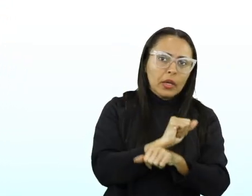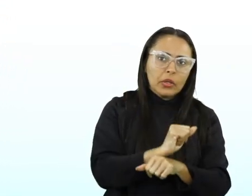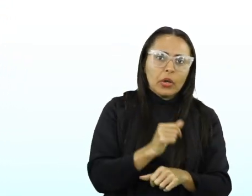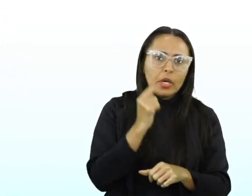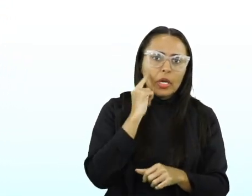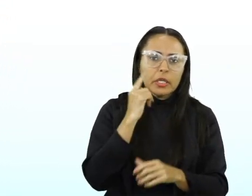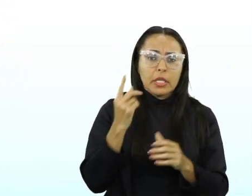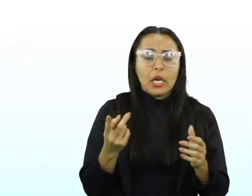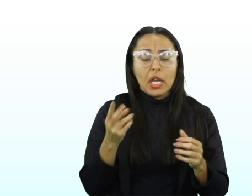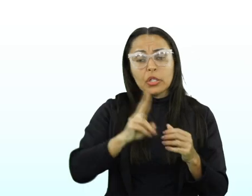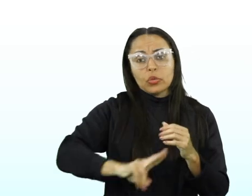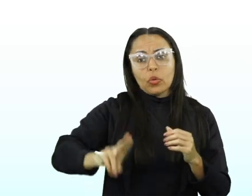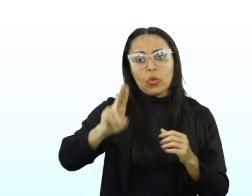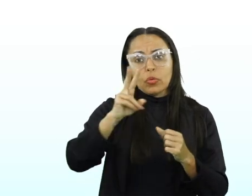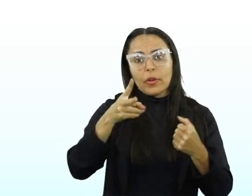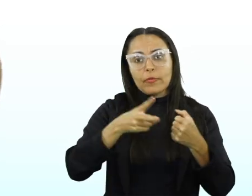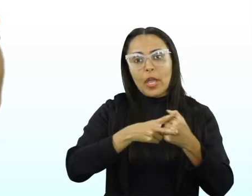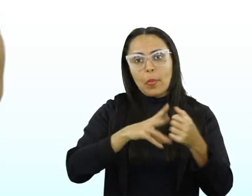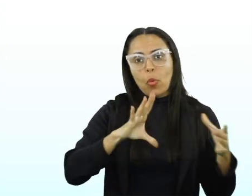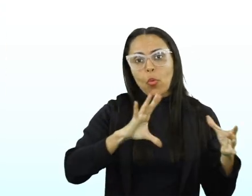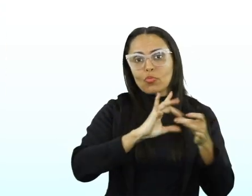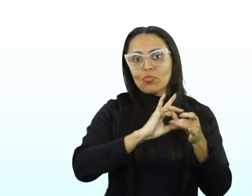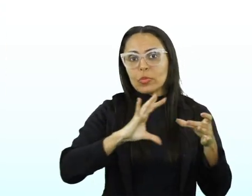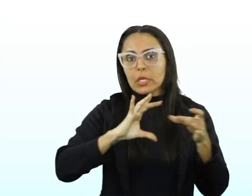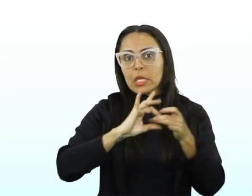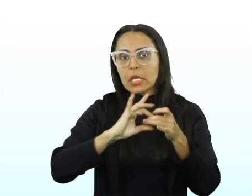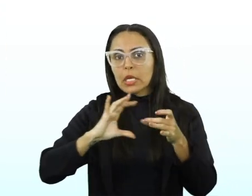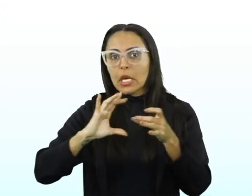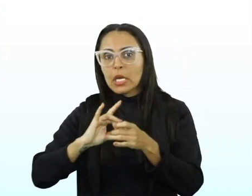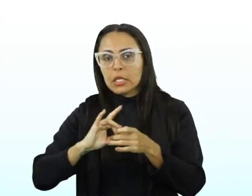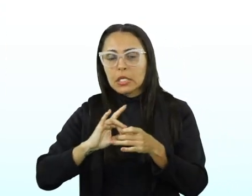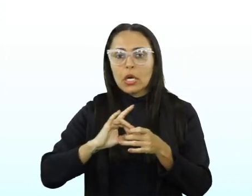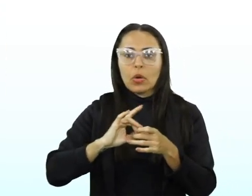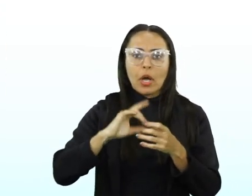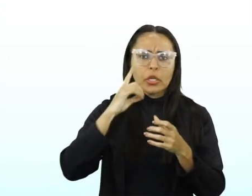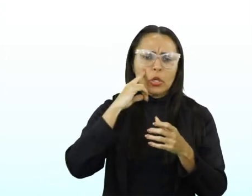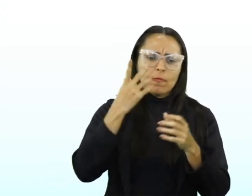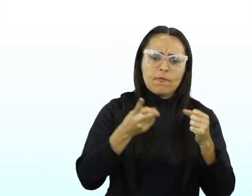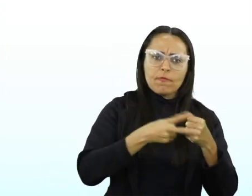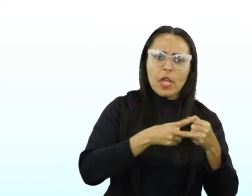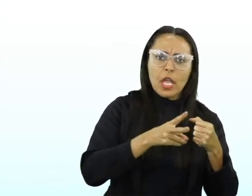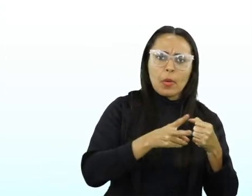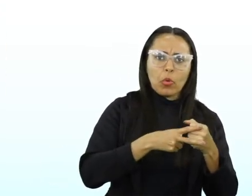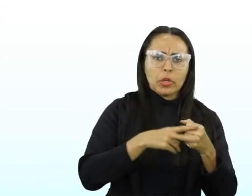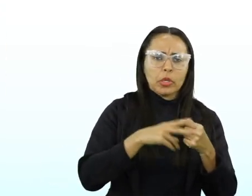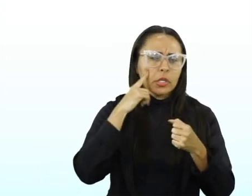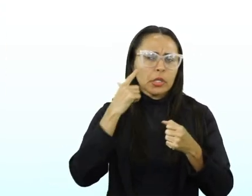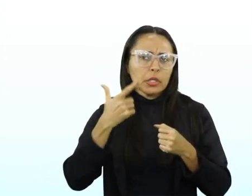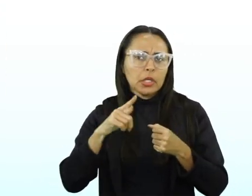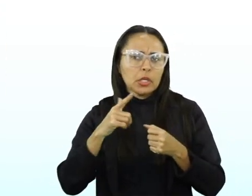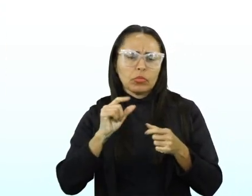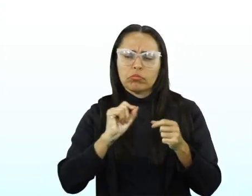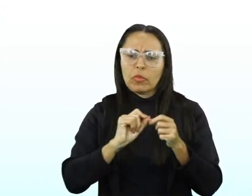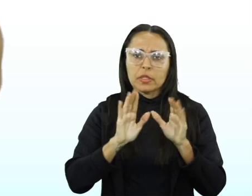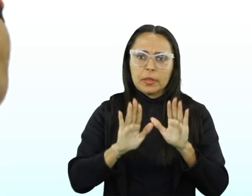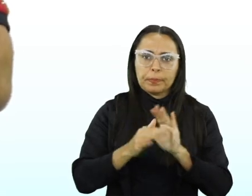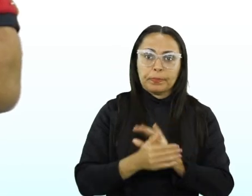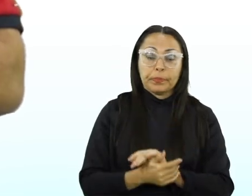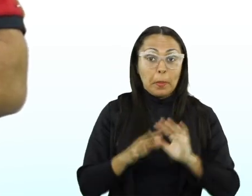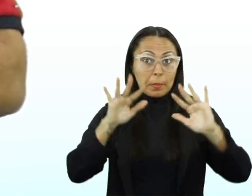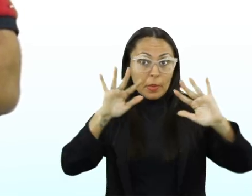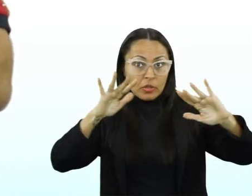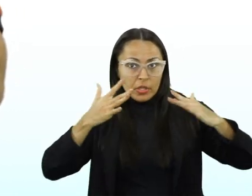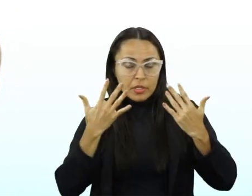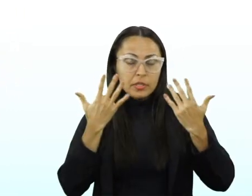utilização de verbos de ligação. São aqueles verbos não nocionais, aqueles verbos que não indicam a ação. Agora, presta atenção.